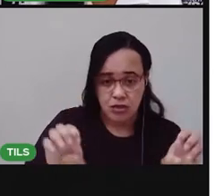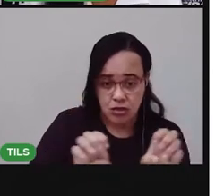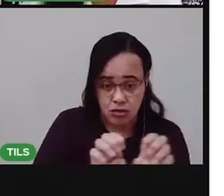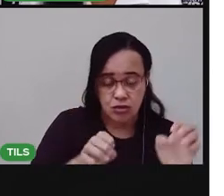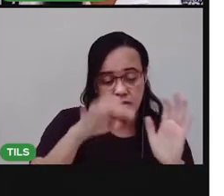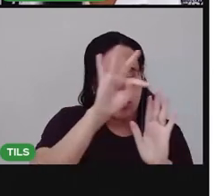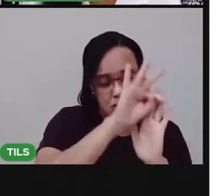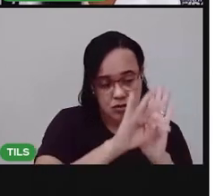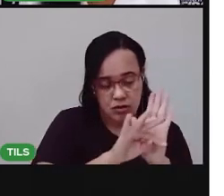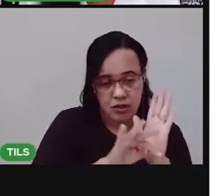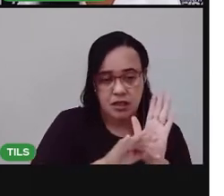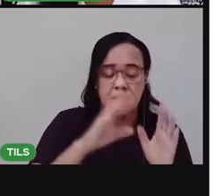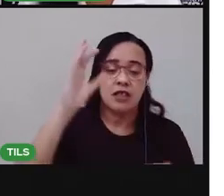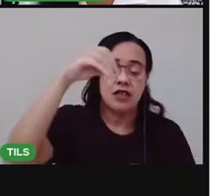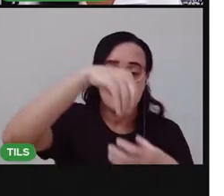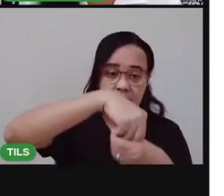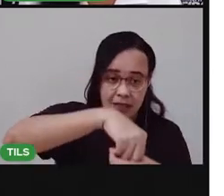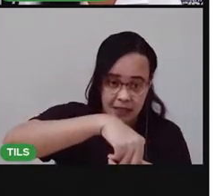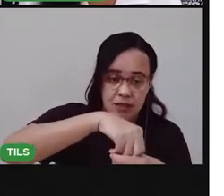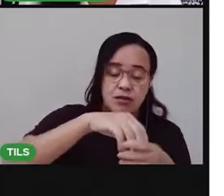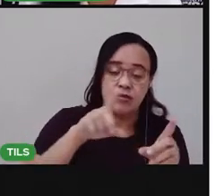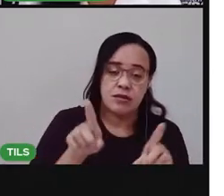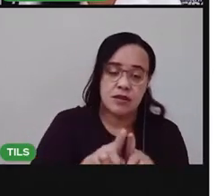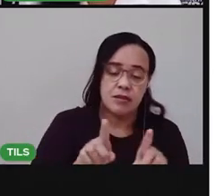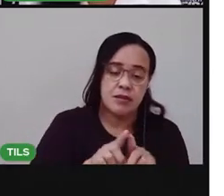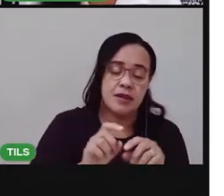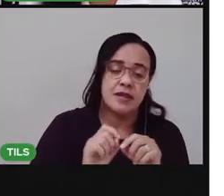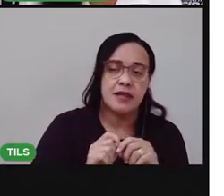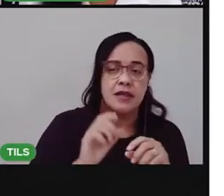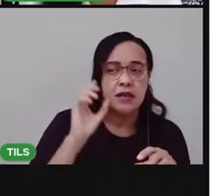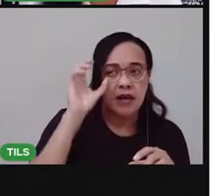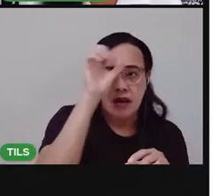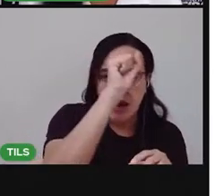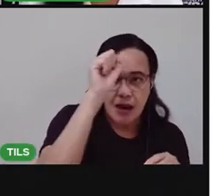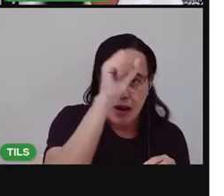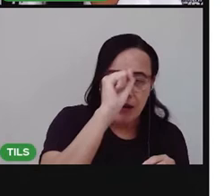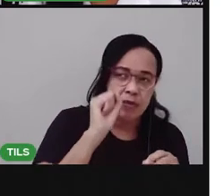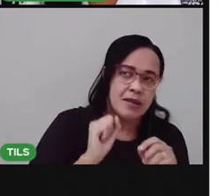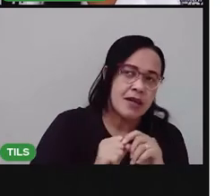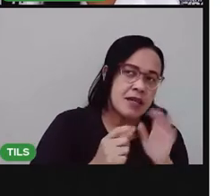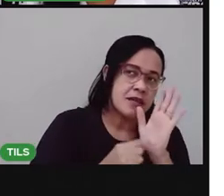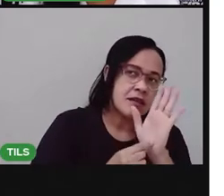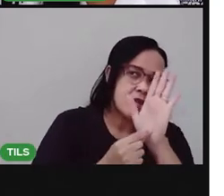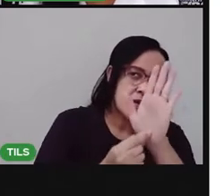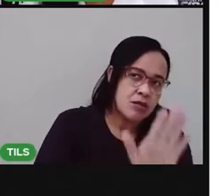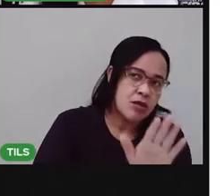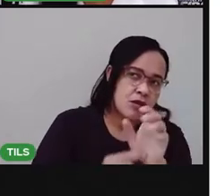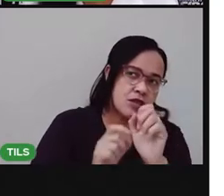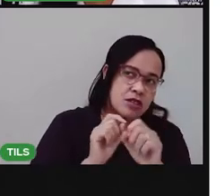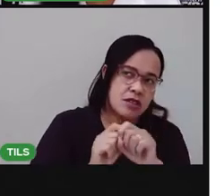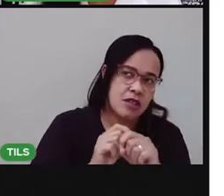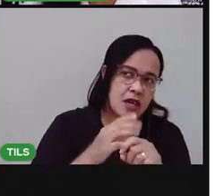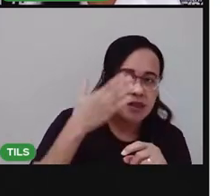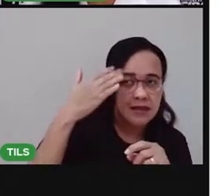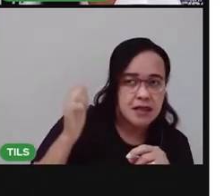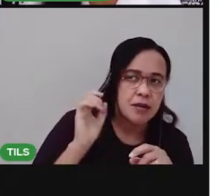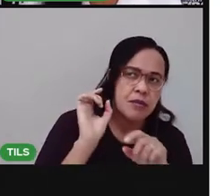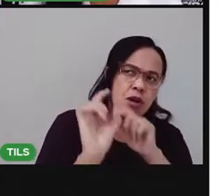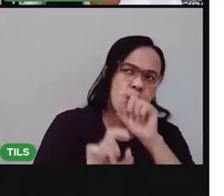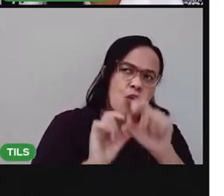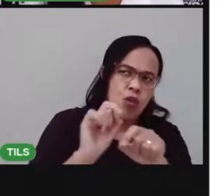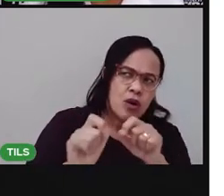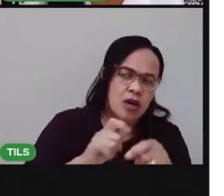e também aprenda a identificar a estrutura fonética de algumas palavras,